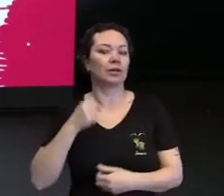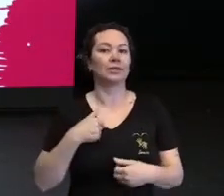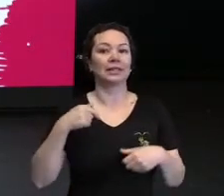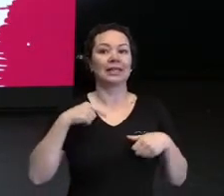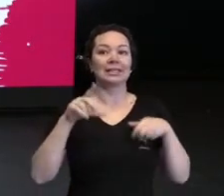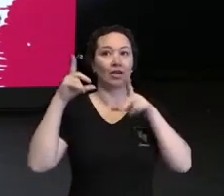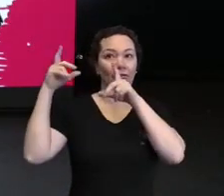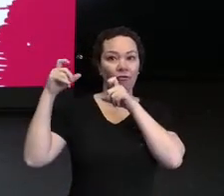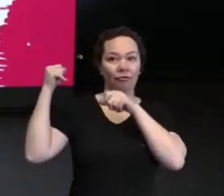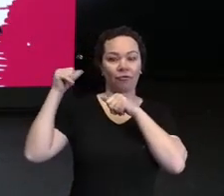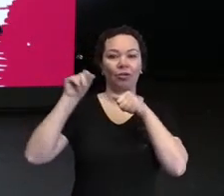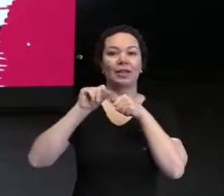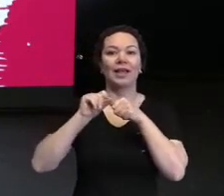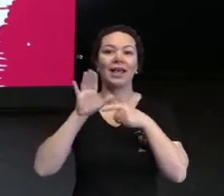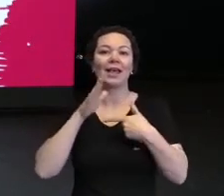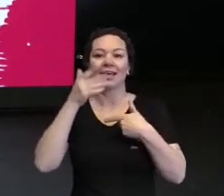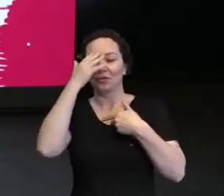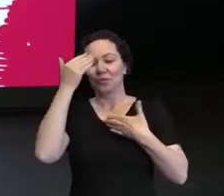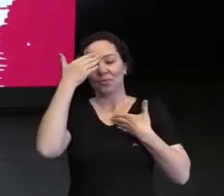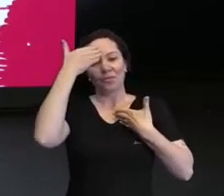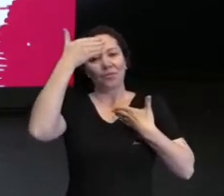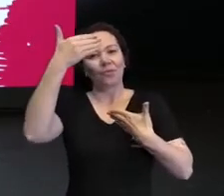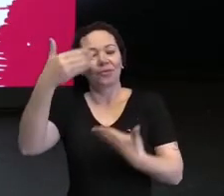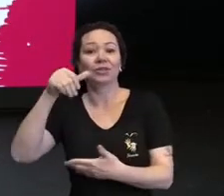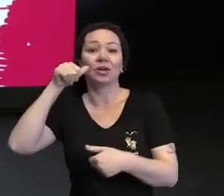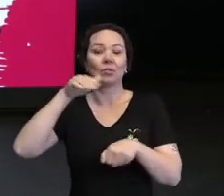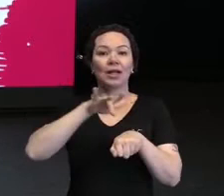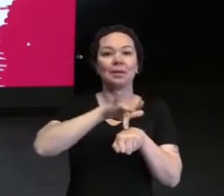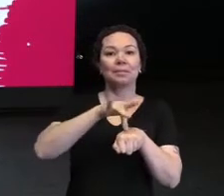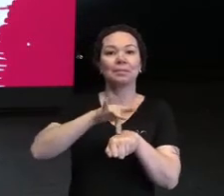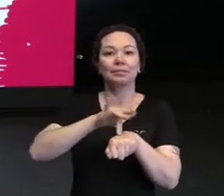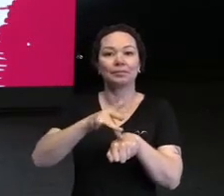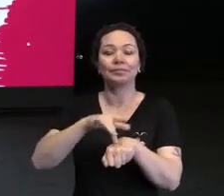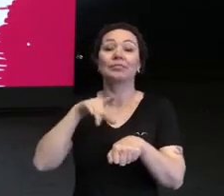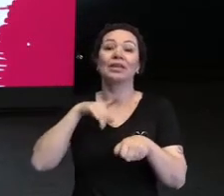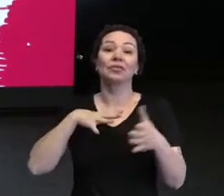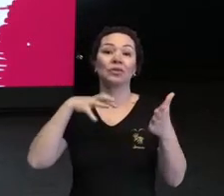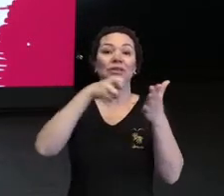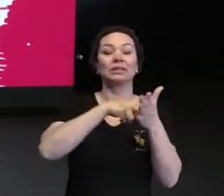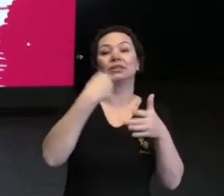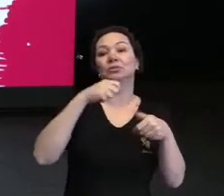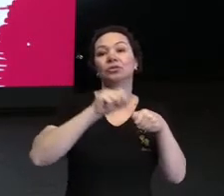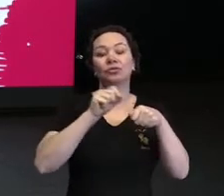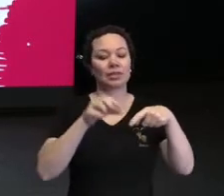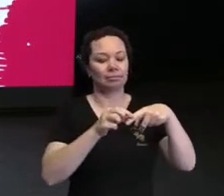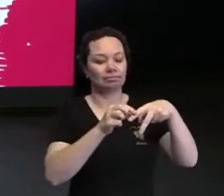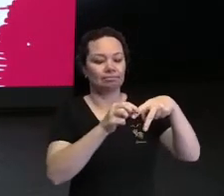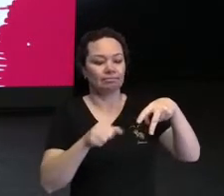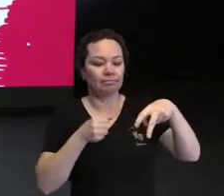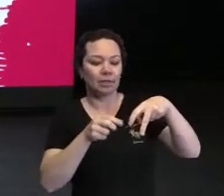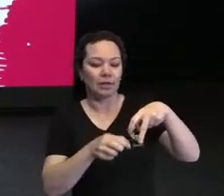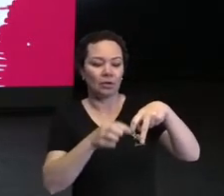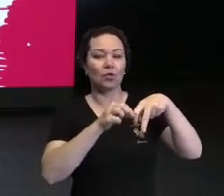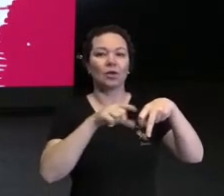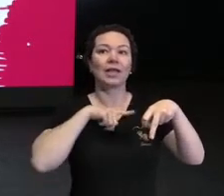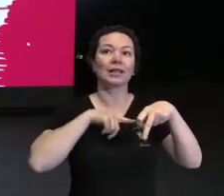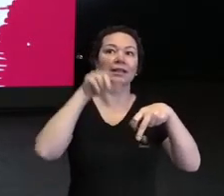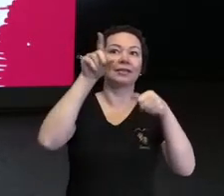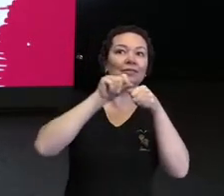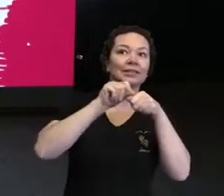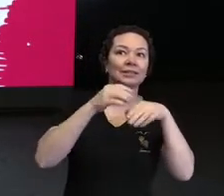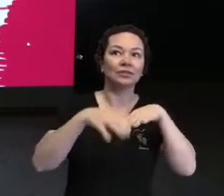uma bailarina, que é a Mel Reis, que teve um acidente e precisou colocar uma prótese. Então, vocês estão vendo aí que ela está pondo a